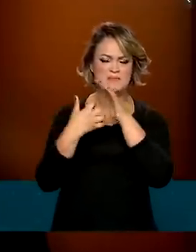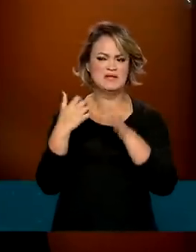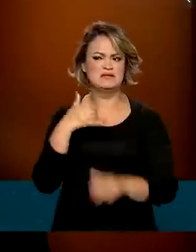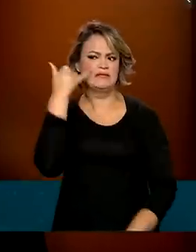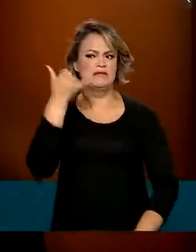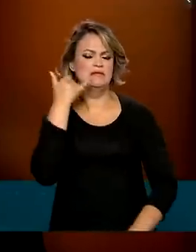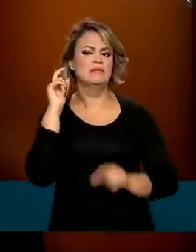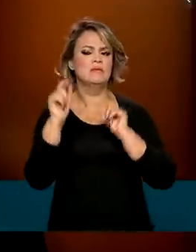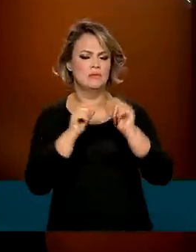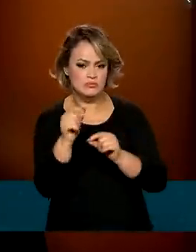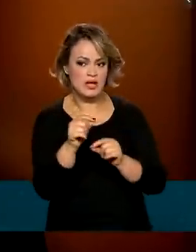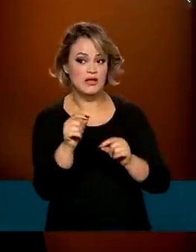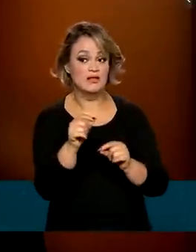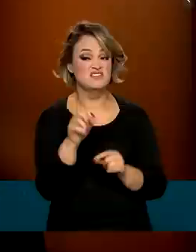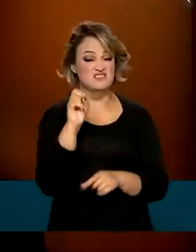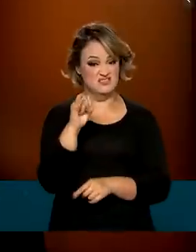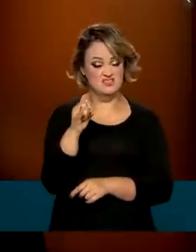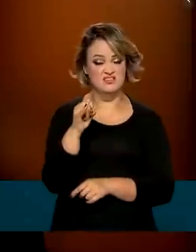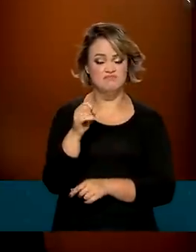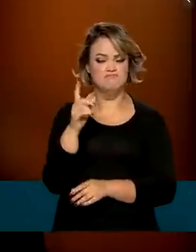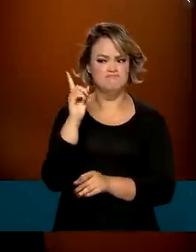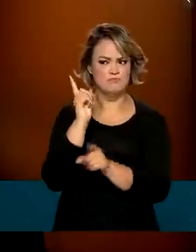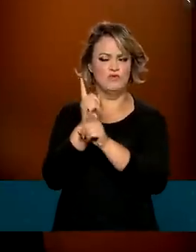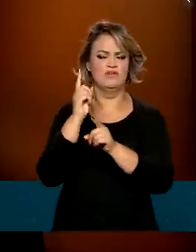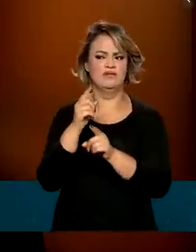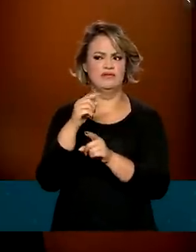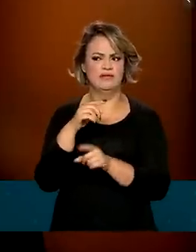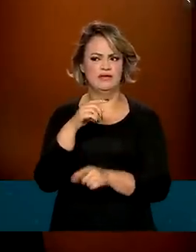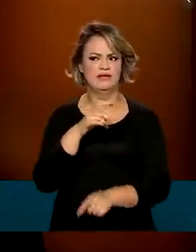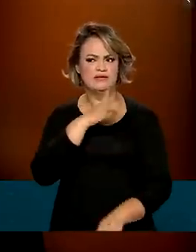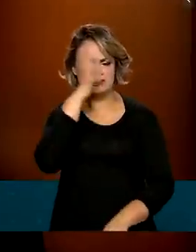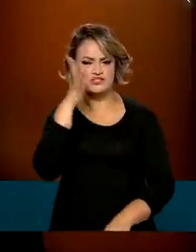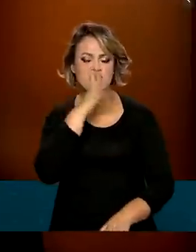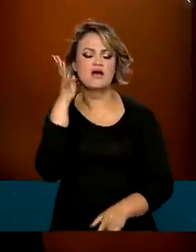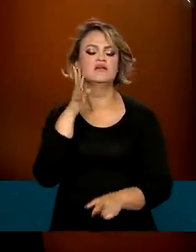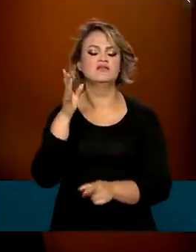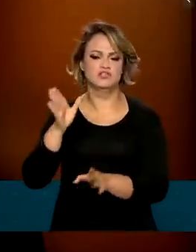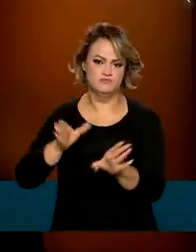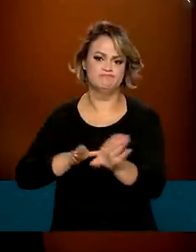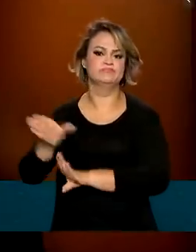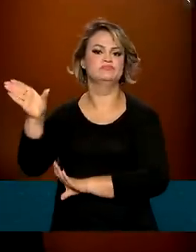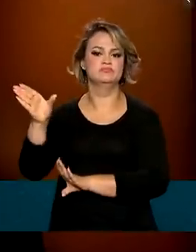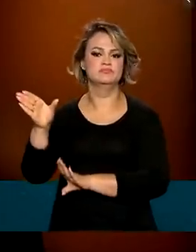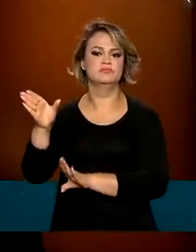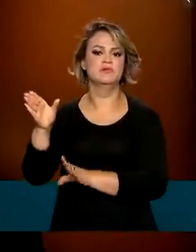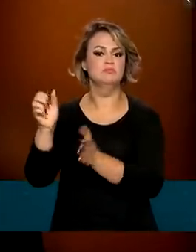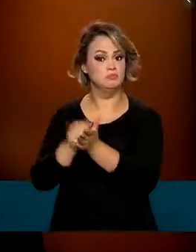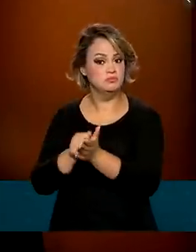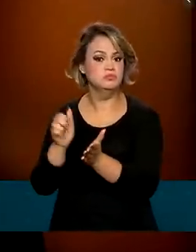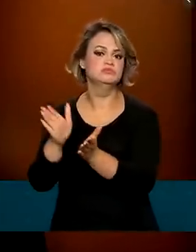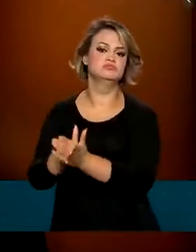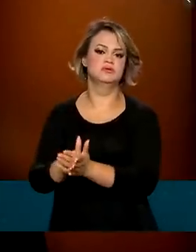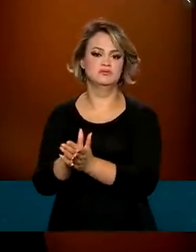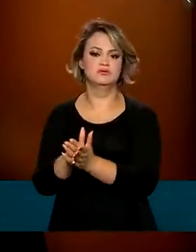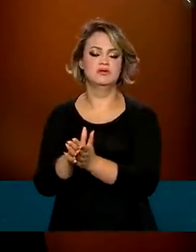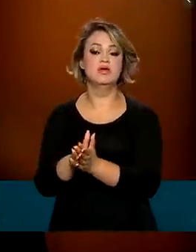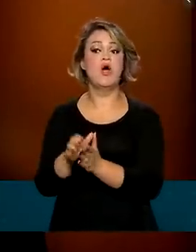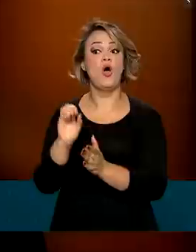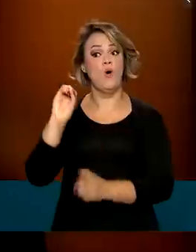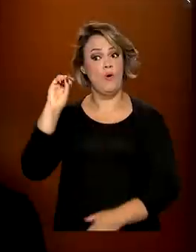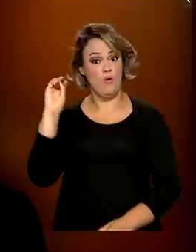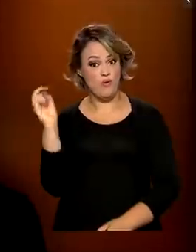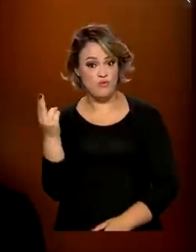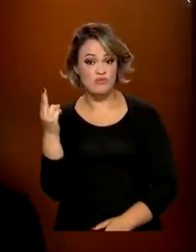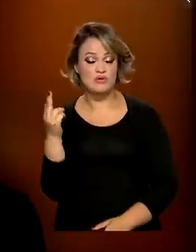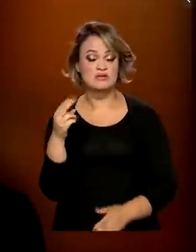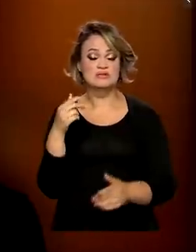provavelmente ela será objeto de um processo sancionatório, ou seja, vai levar uma multa e poderá ter